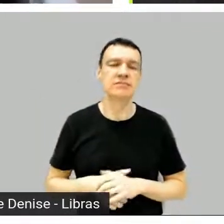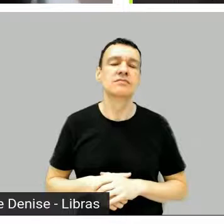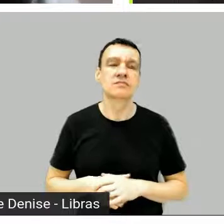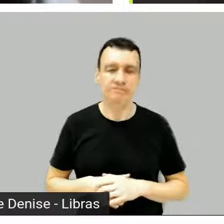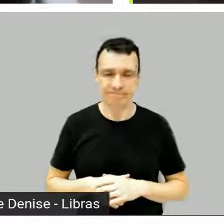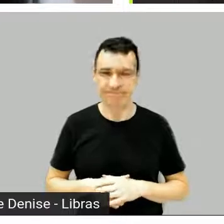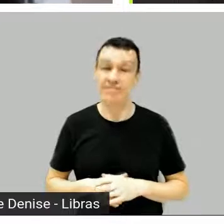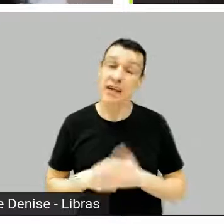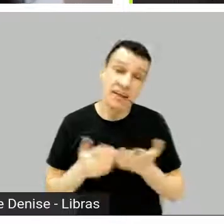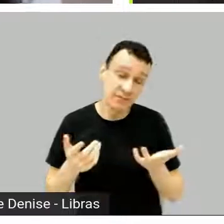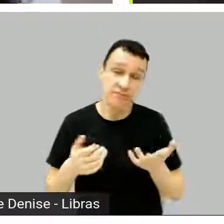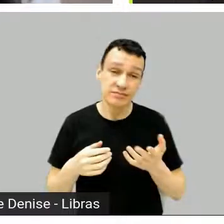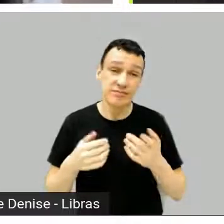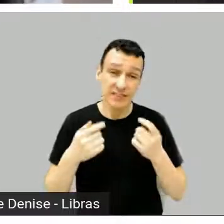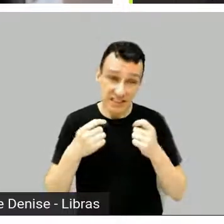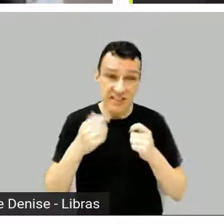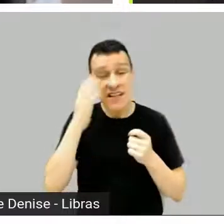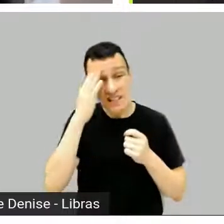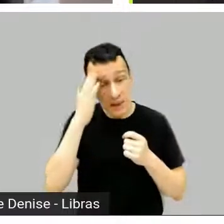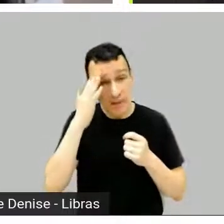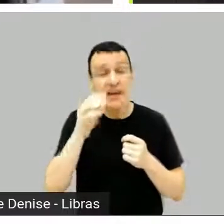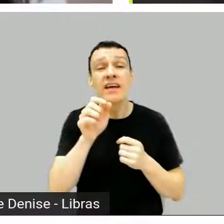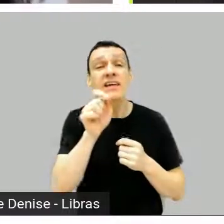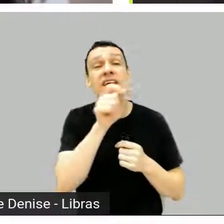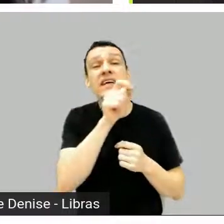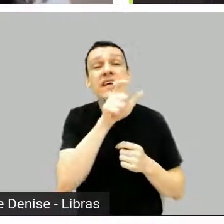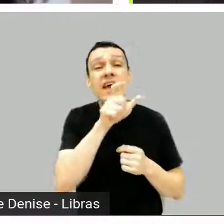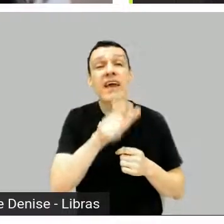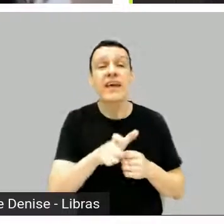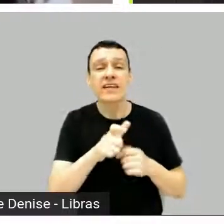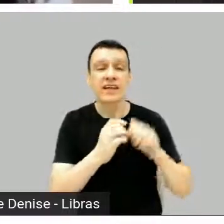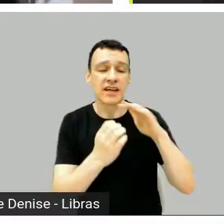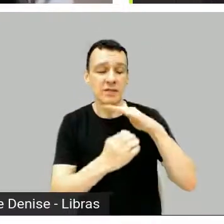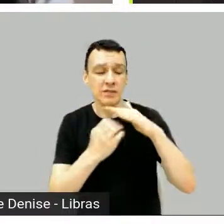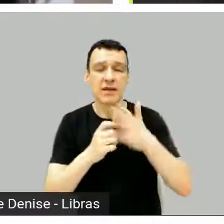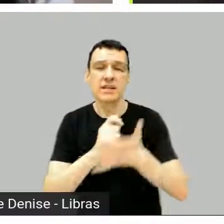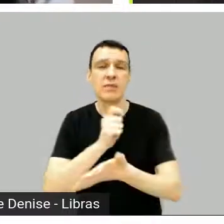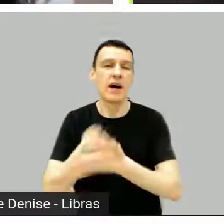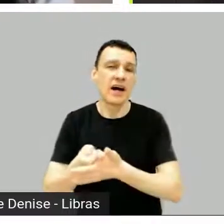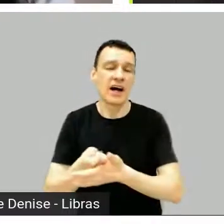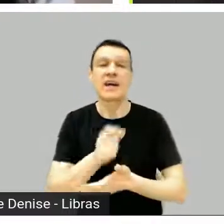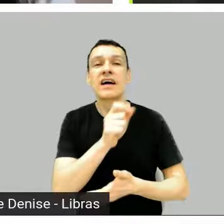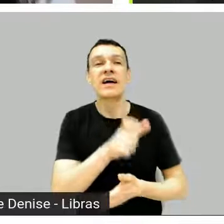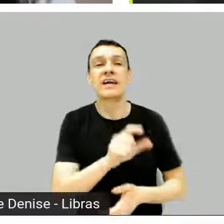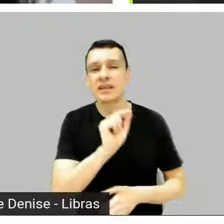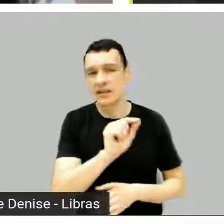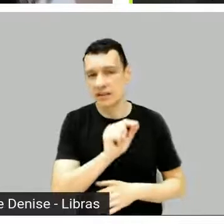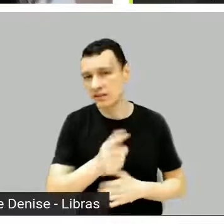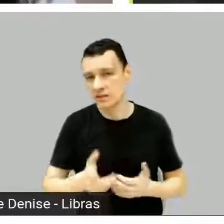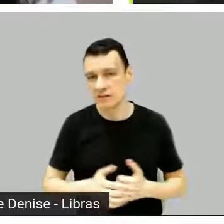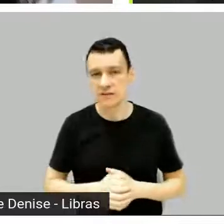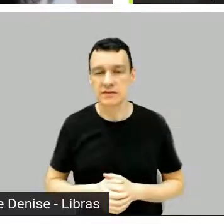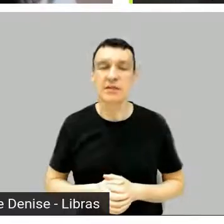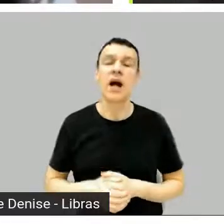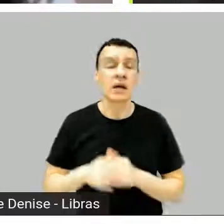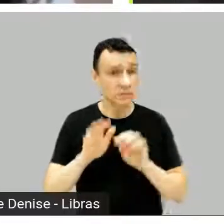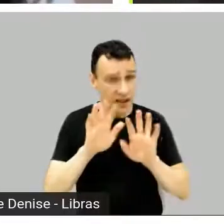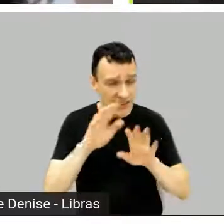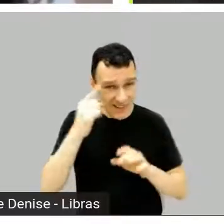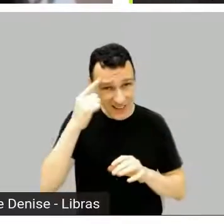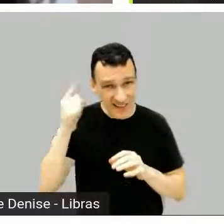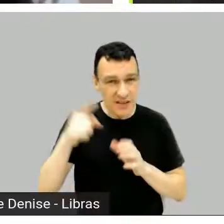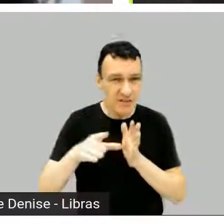né, que tem bala na rua. voltando àquilo que a gente falou mais cedo, se é esse o projeto que você acredita e